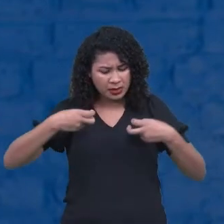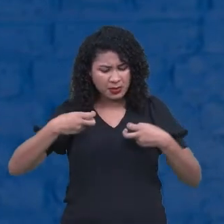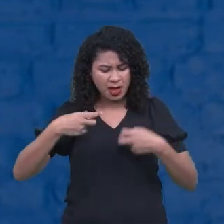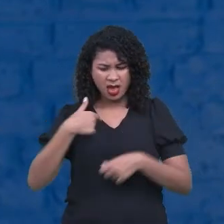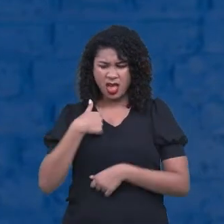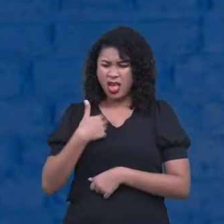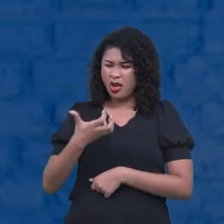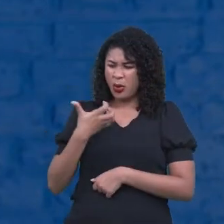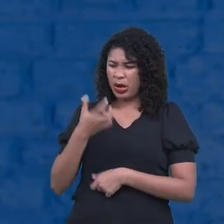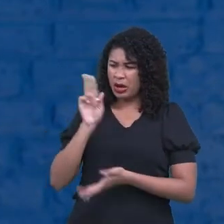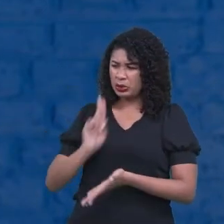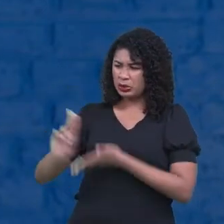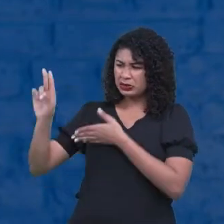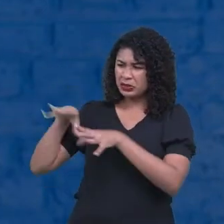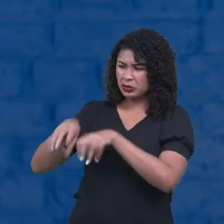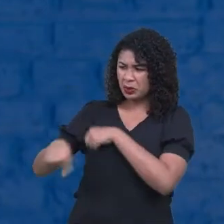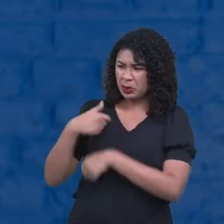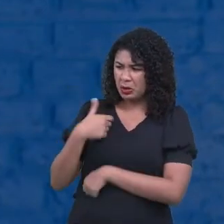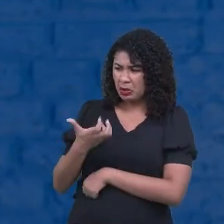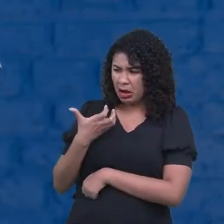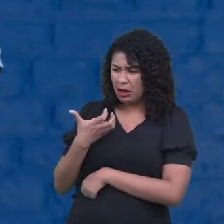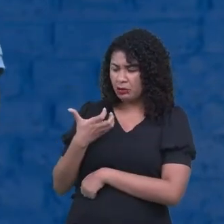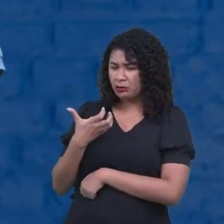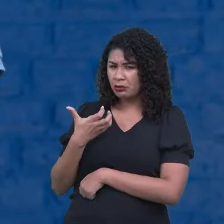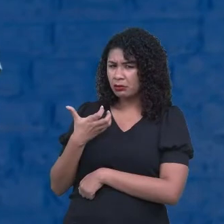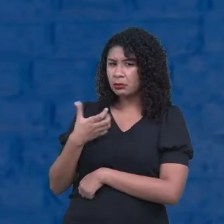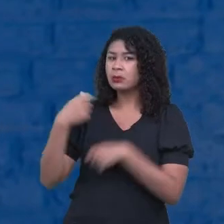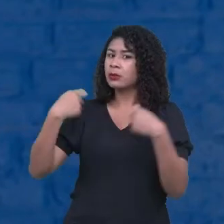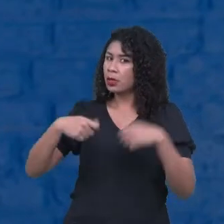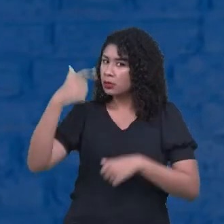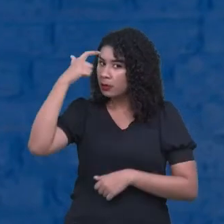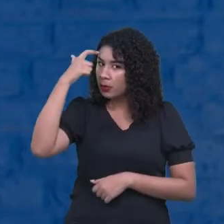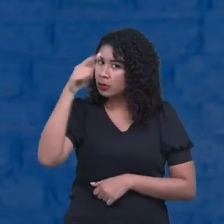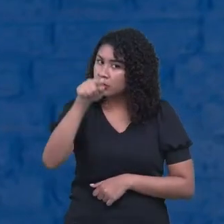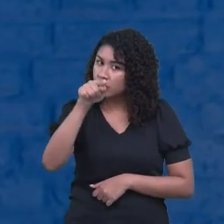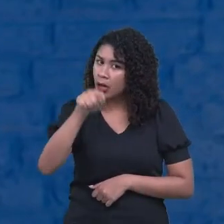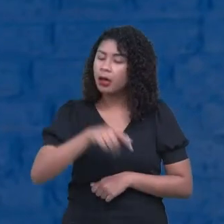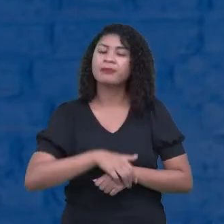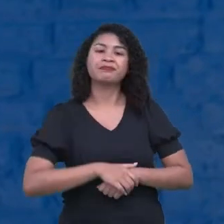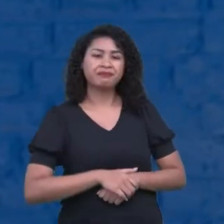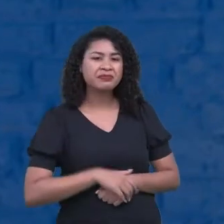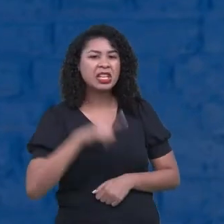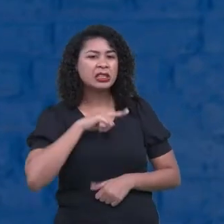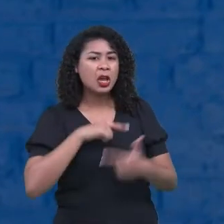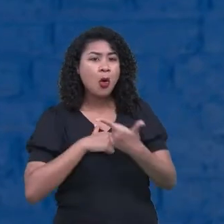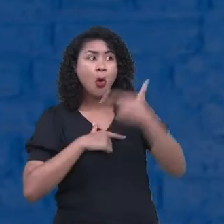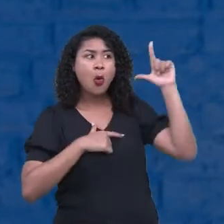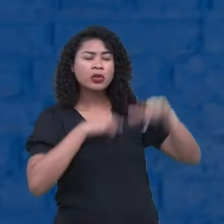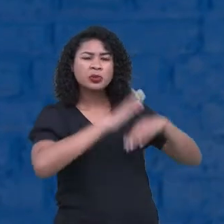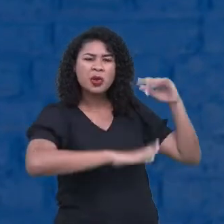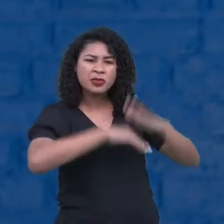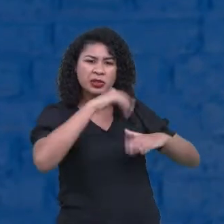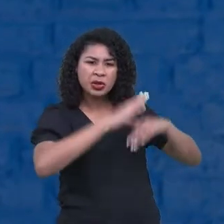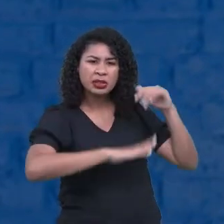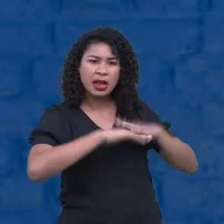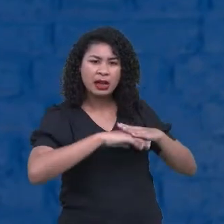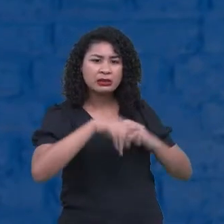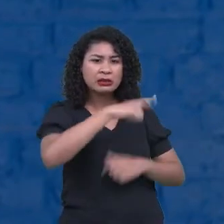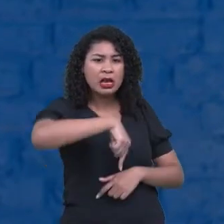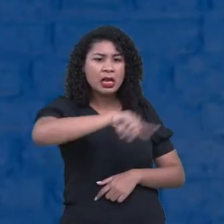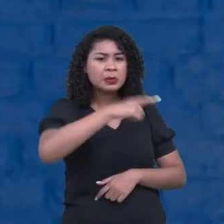Quantos e quantos profissionais muito bem resolvidos que tem, visionaram, viram que aquilo ali eu poderia ganhar,